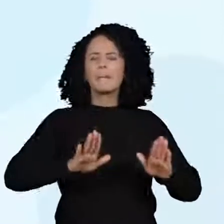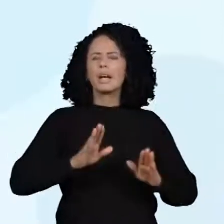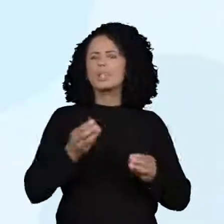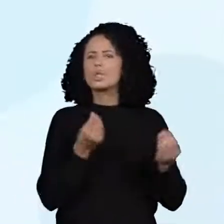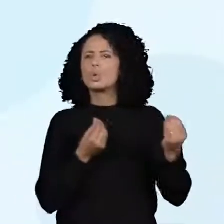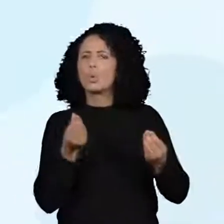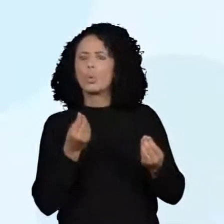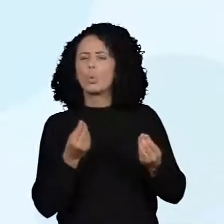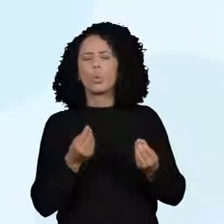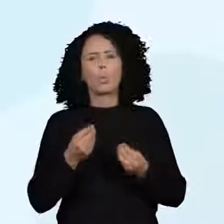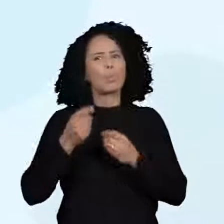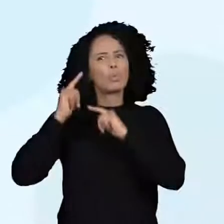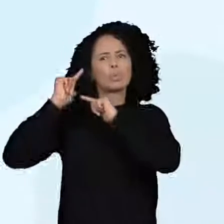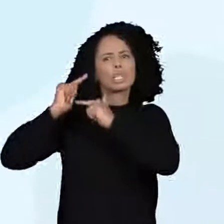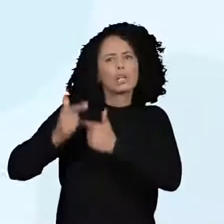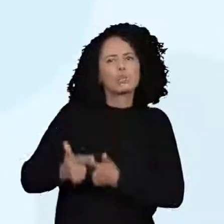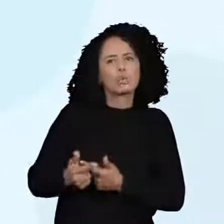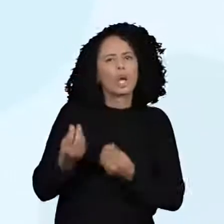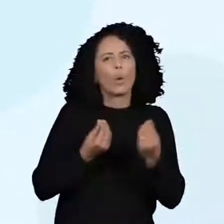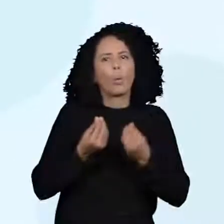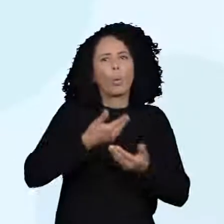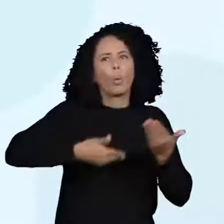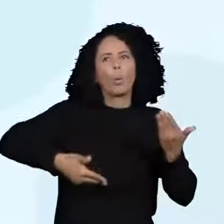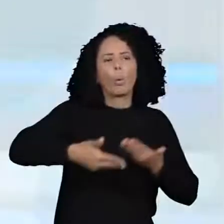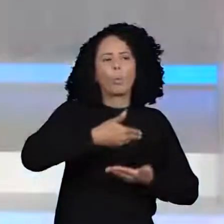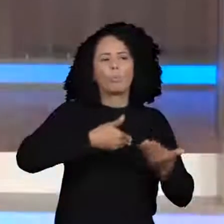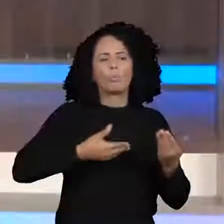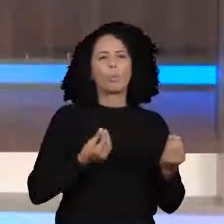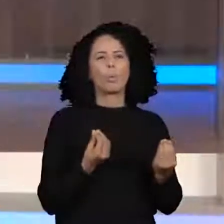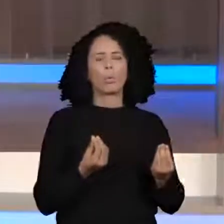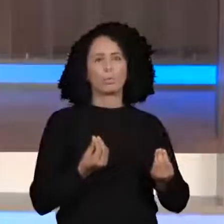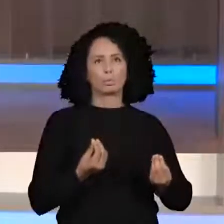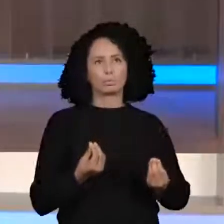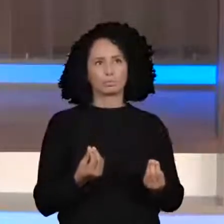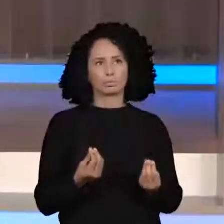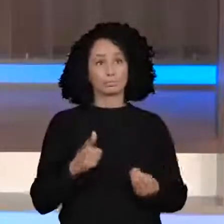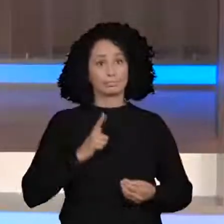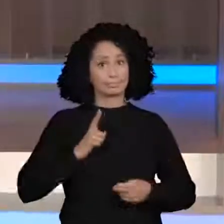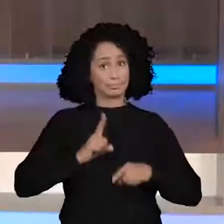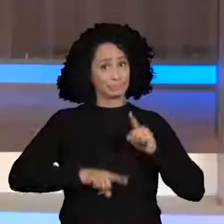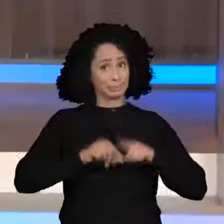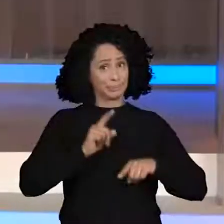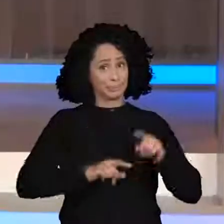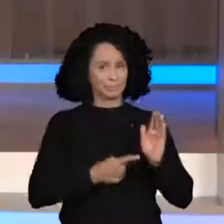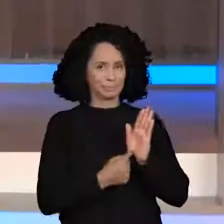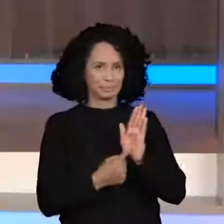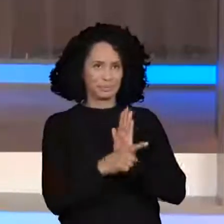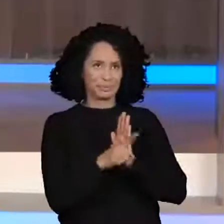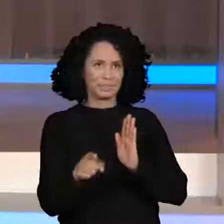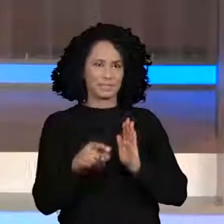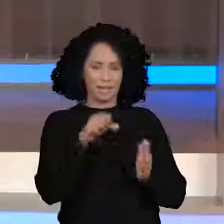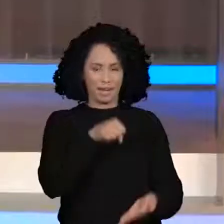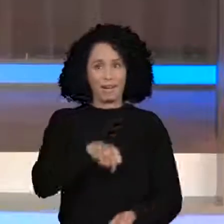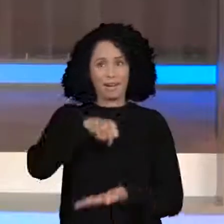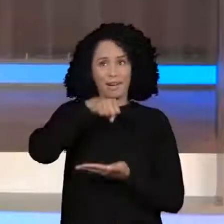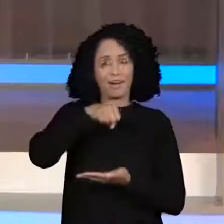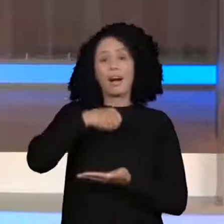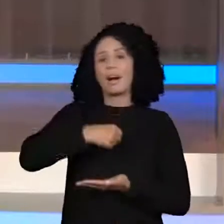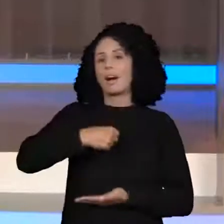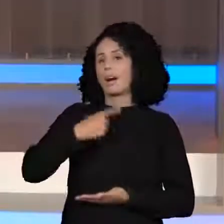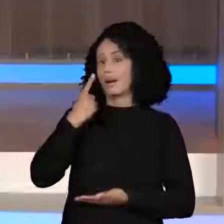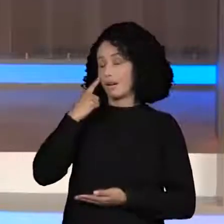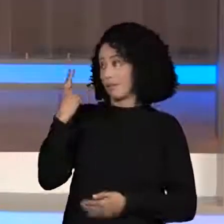comuns? Muito bem, pessoal, eu estou aqui com alguns produtos aqui para vocês. Olha aqui, eu tenho maçã,